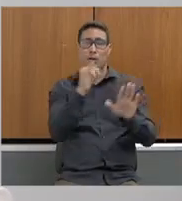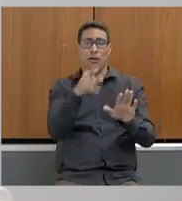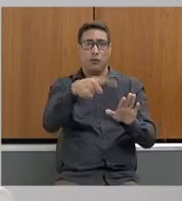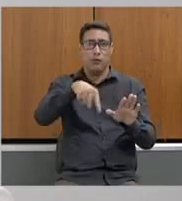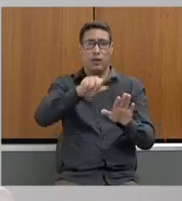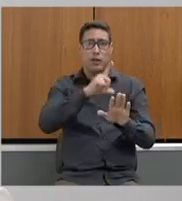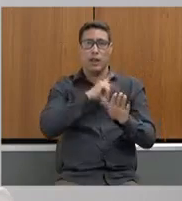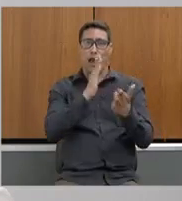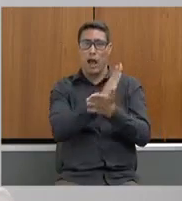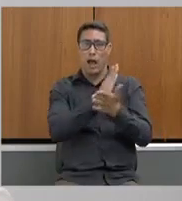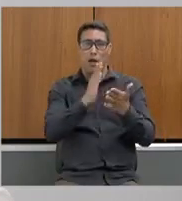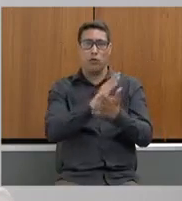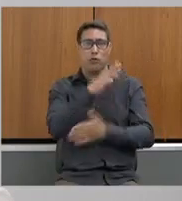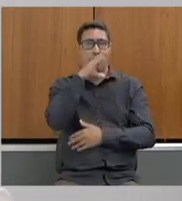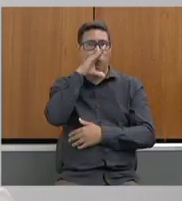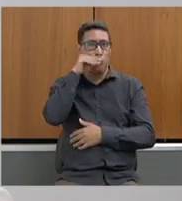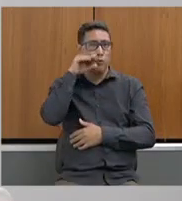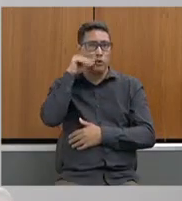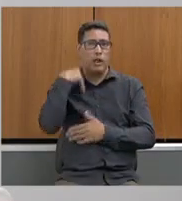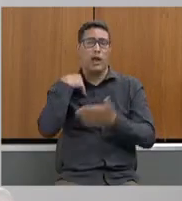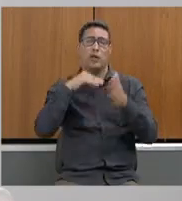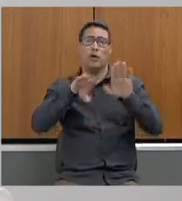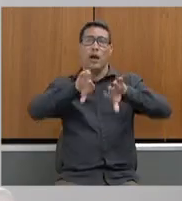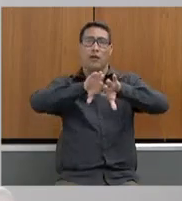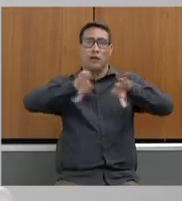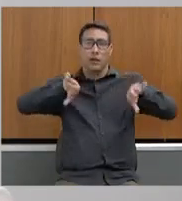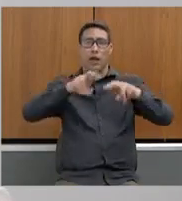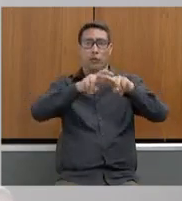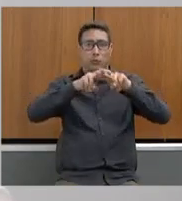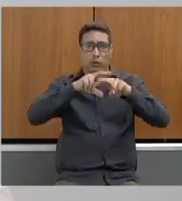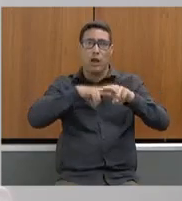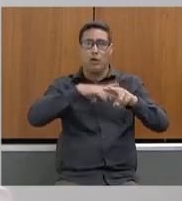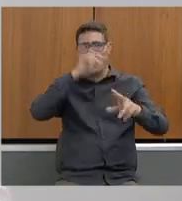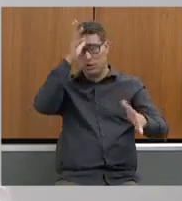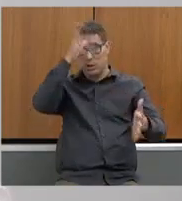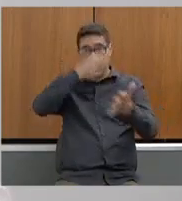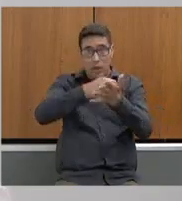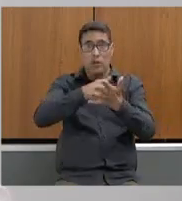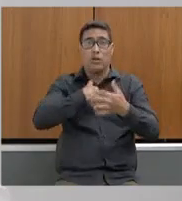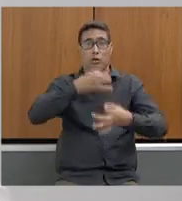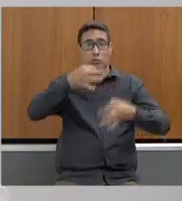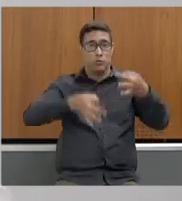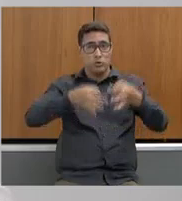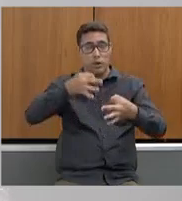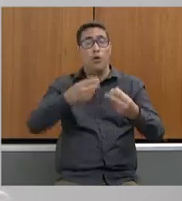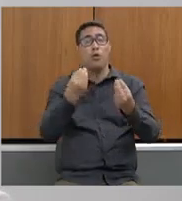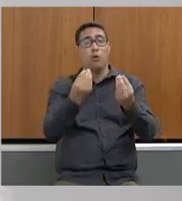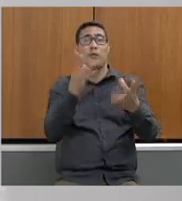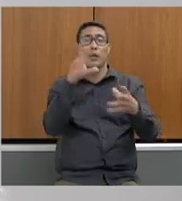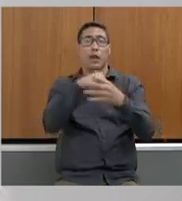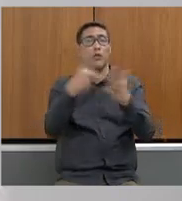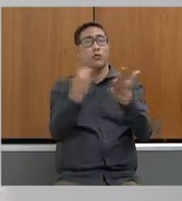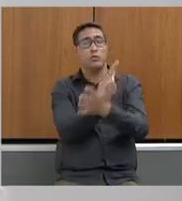tem algum servidor afastado por decisão judicial, e como é que ficam as condições internas na CEMAD quando os servidores